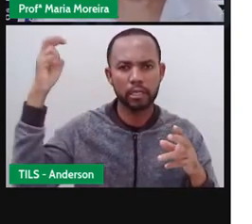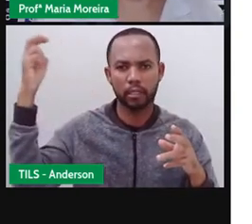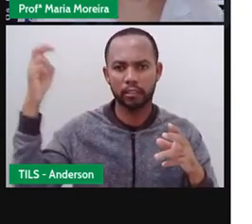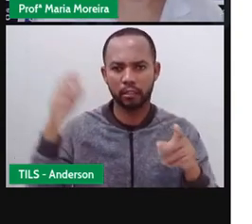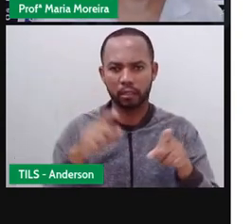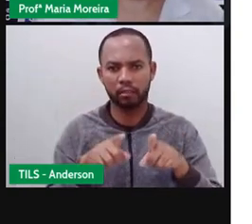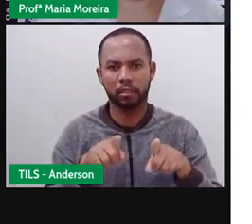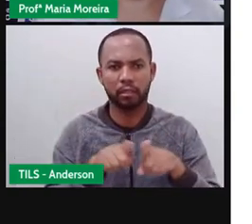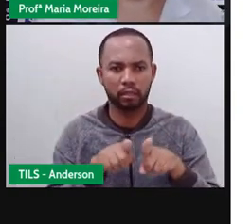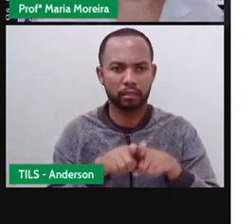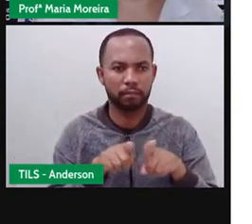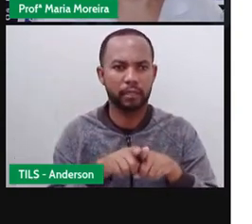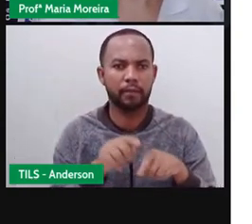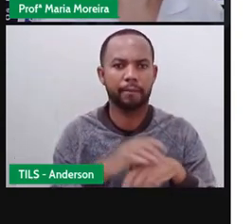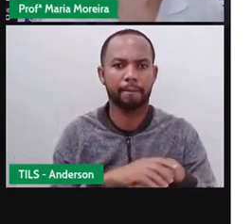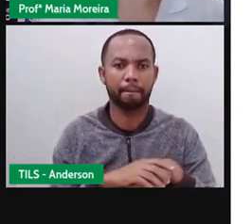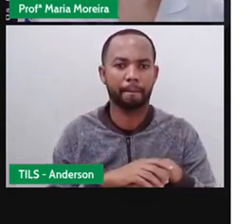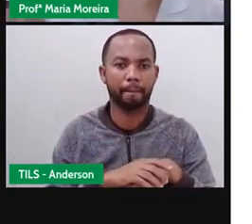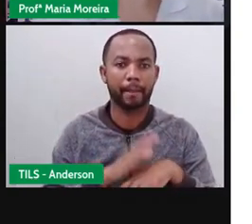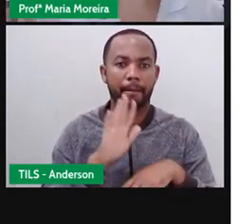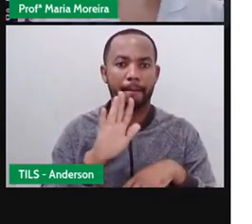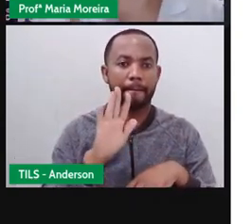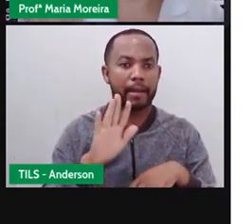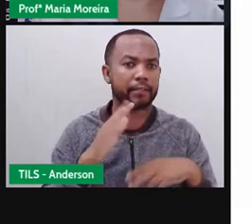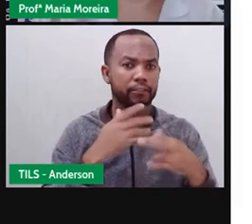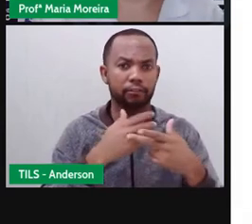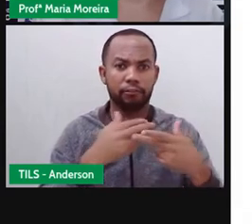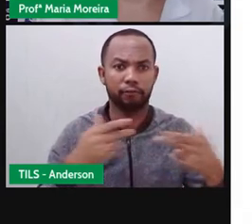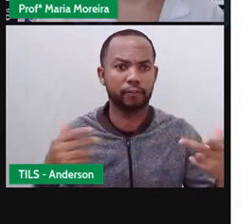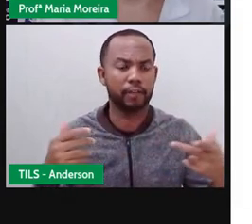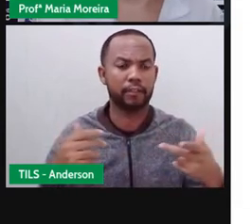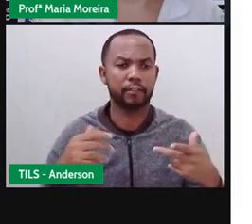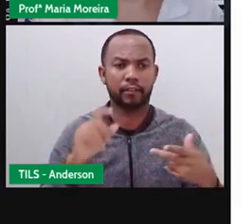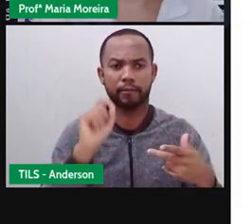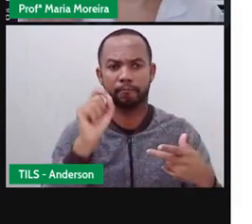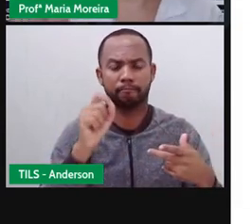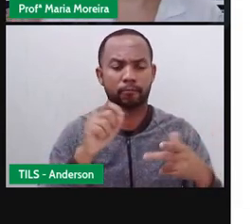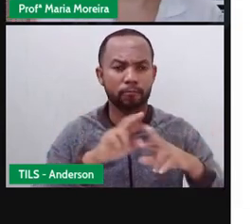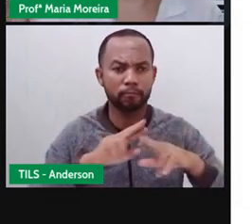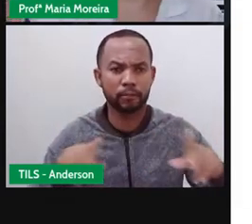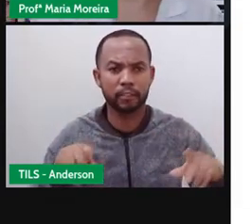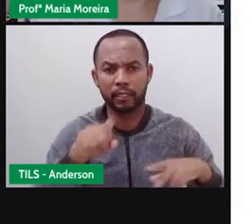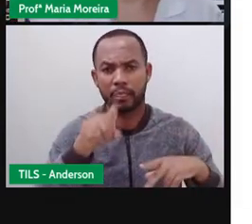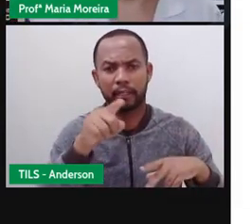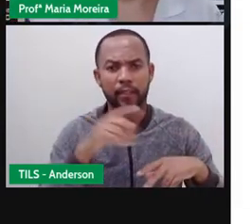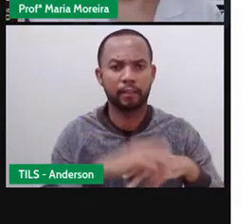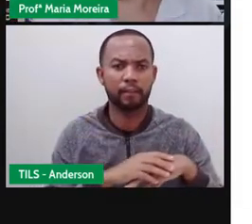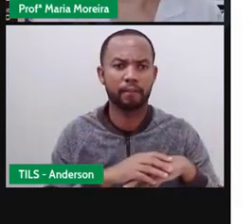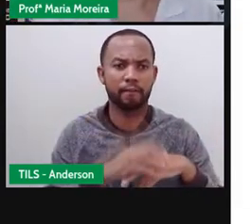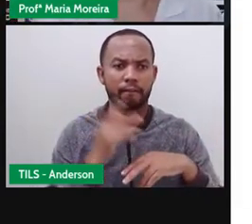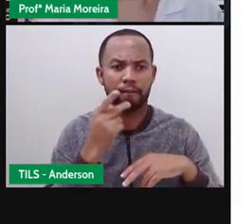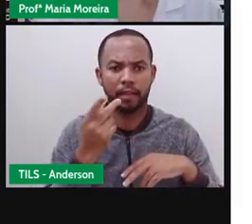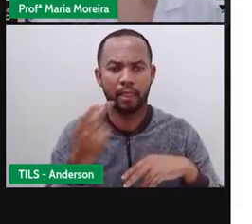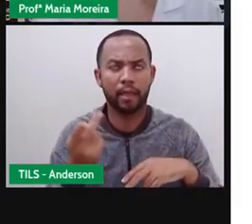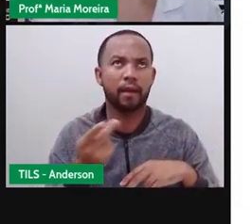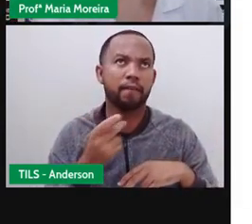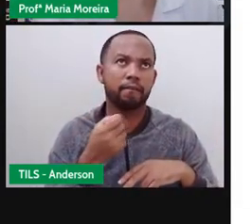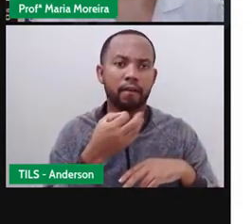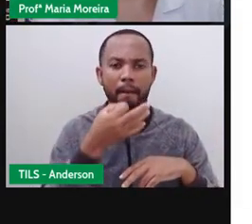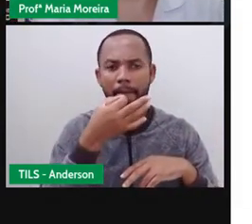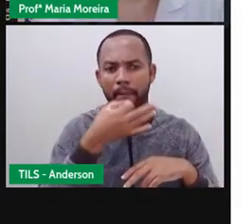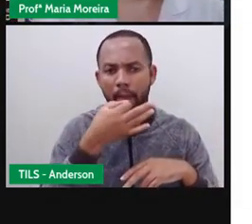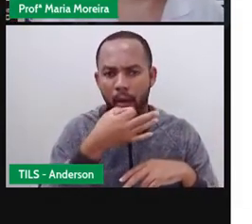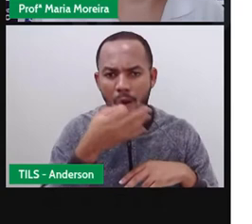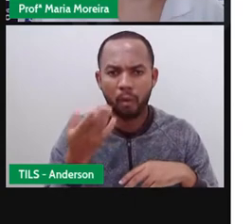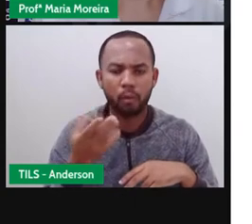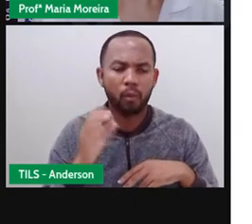tão inteligente, mas existem vários mitos aí por trás dele. Alguns dizem que, na verdade, ele era gago. Outros dizem